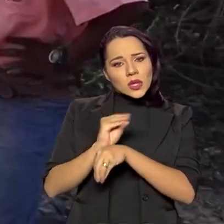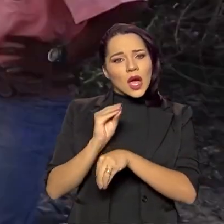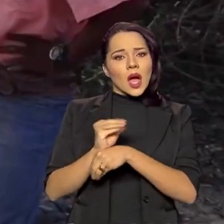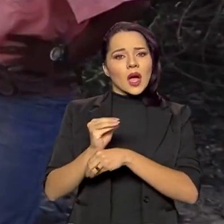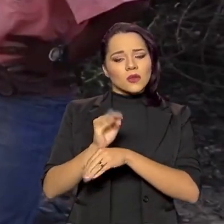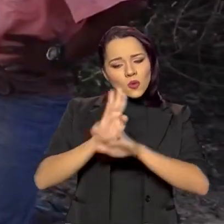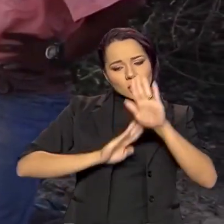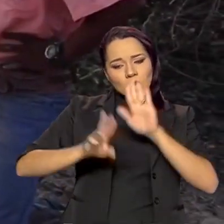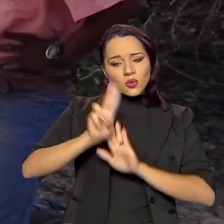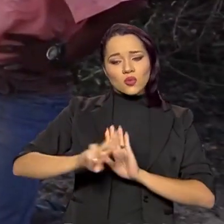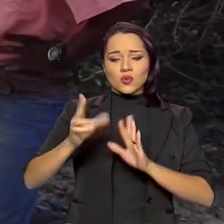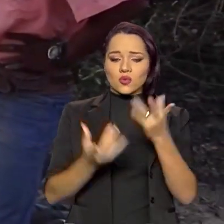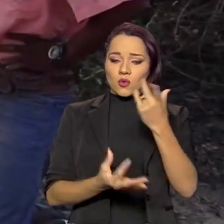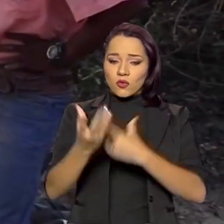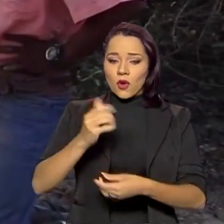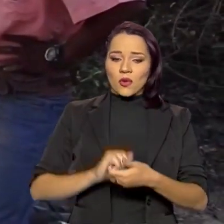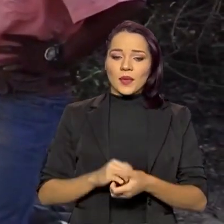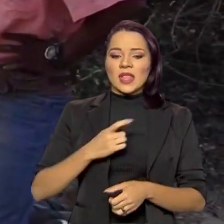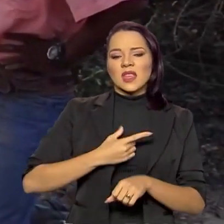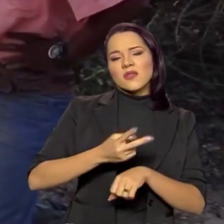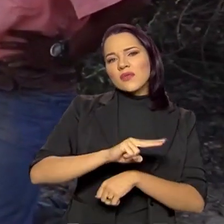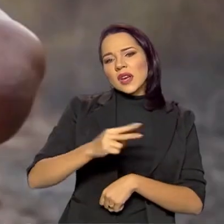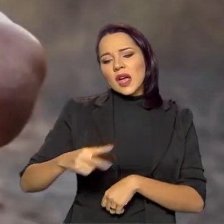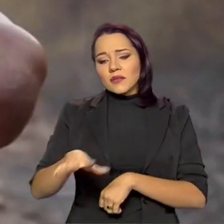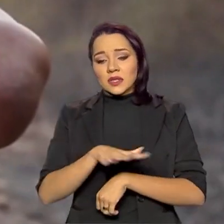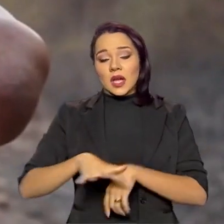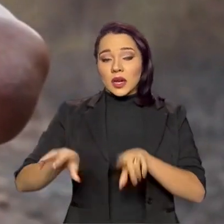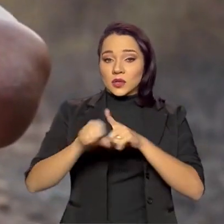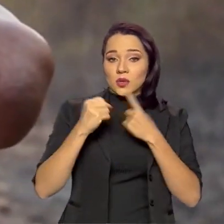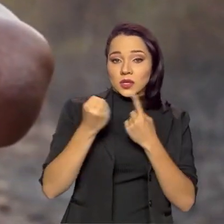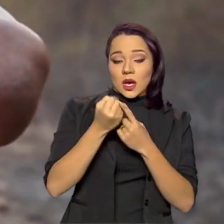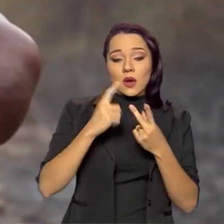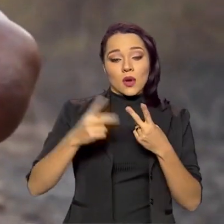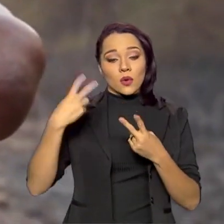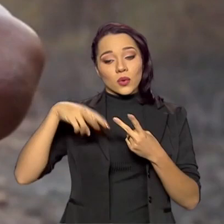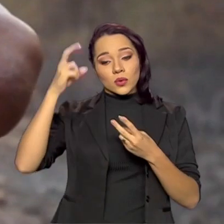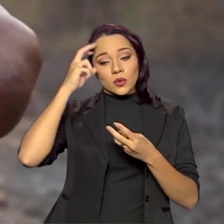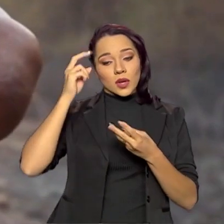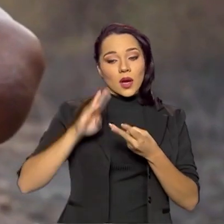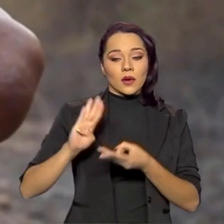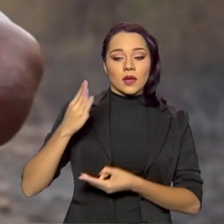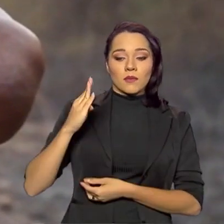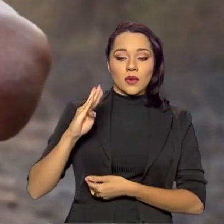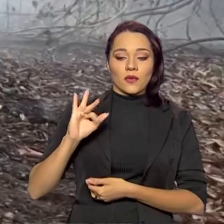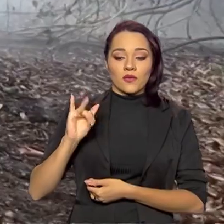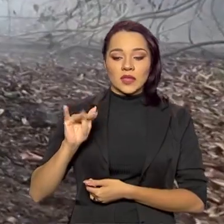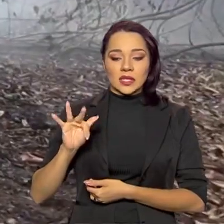do fogo, levando em conta variáveis sociais, culturais e biofísicas.